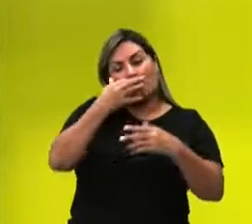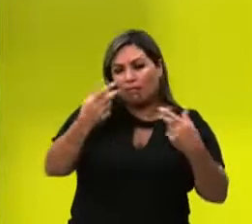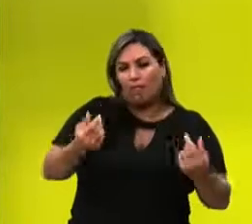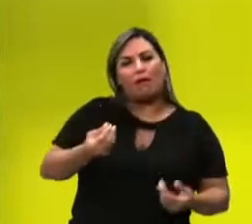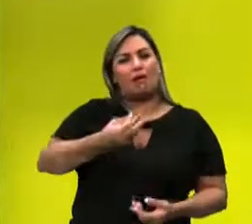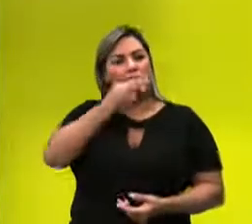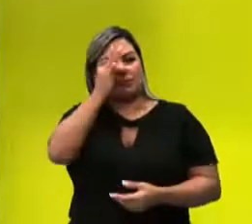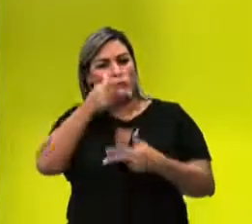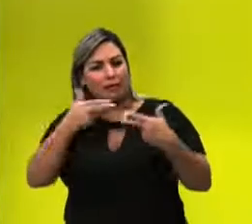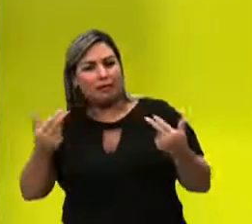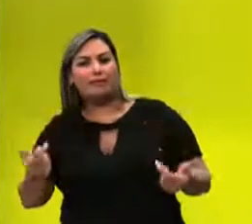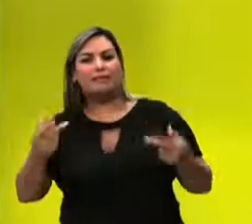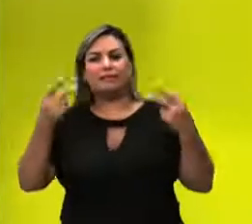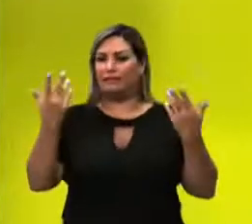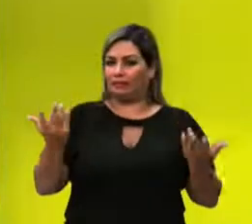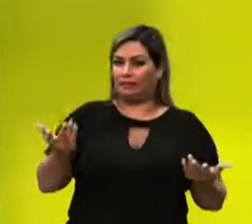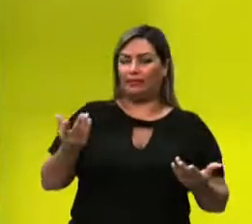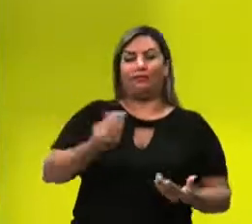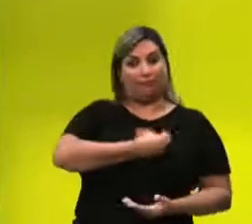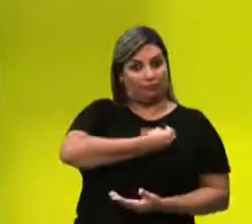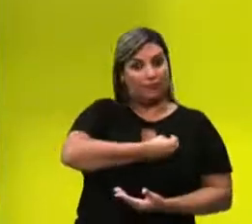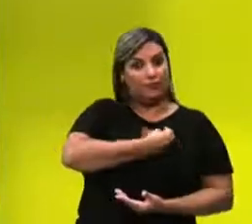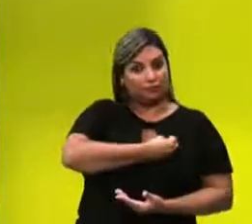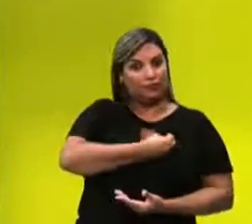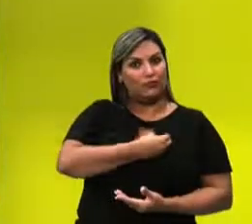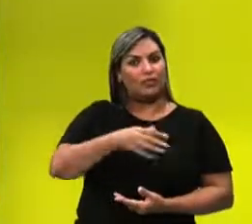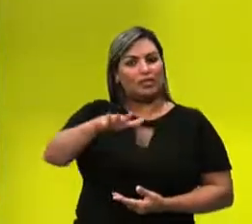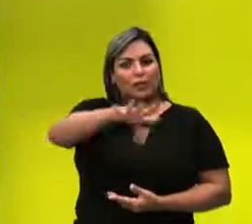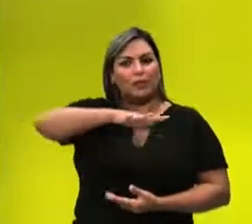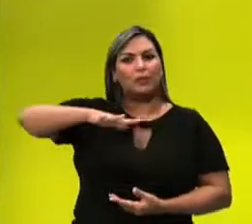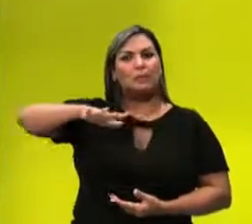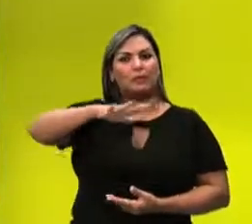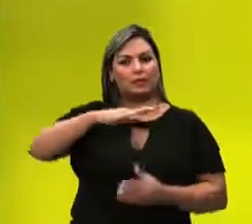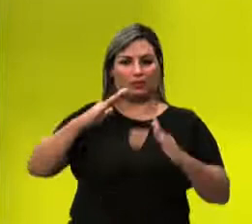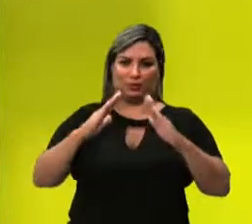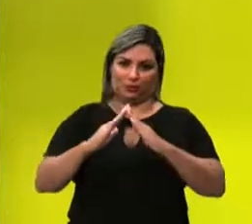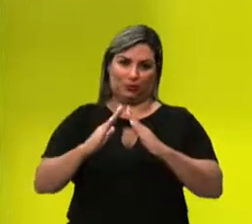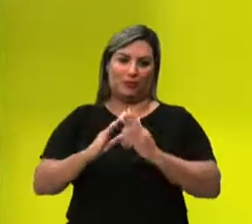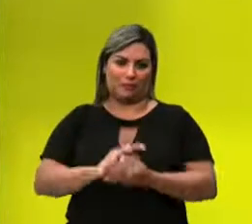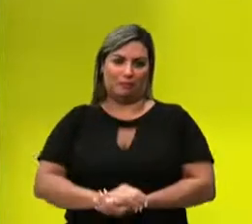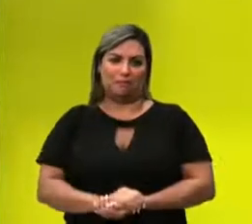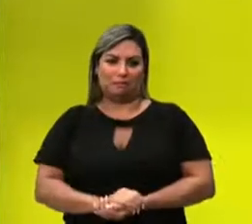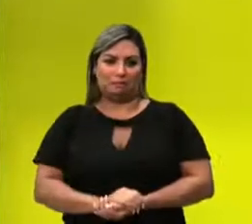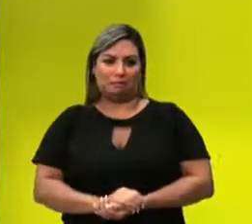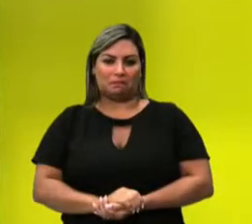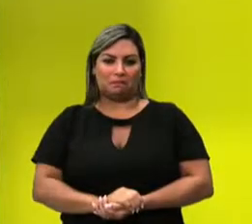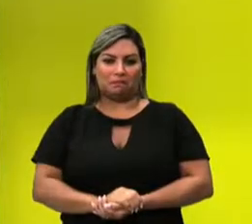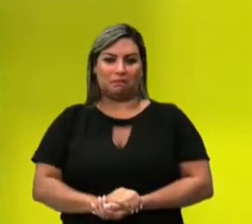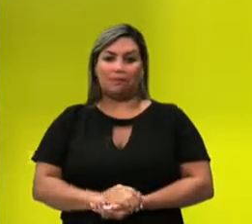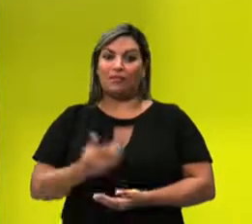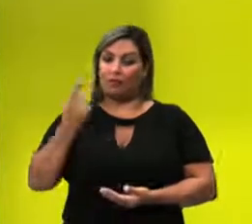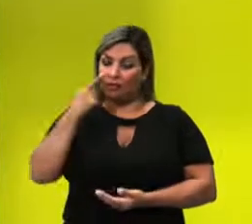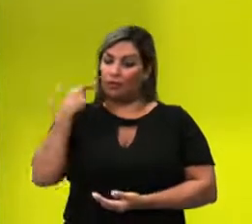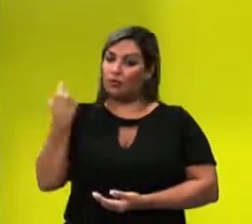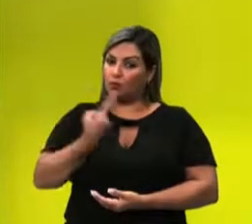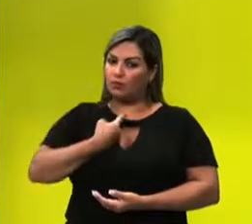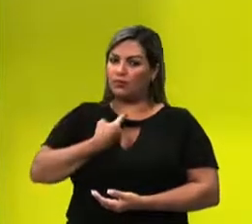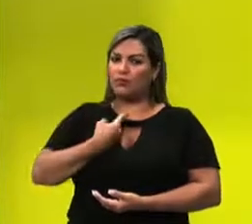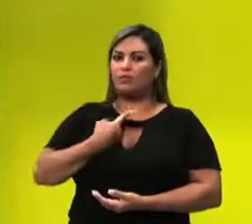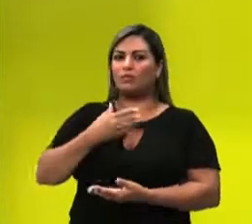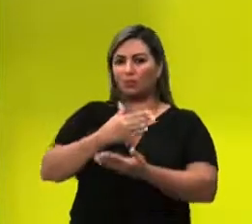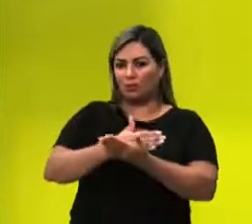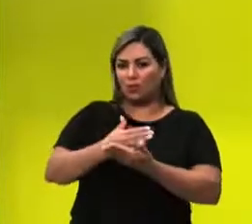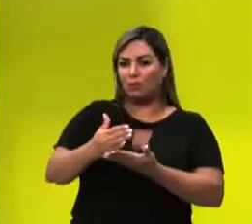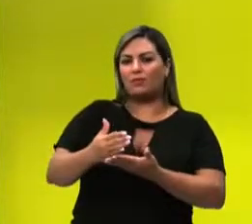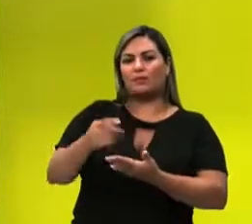vivos e o seu ambiente. Então nós vamos levar em consideração aqui para